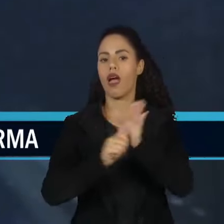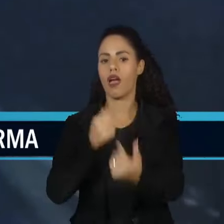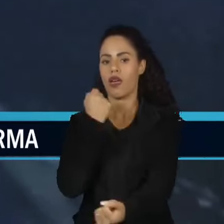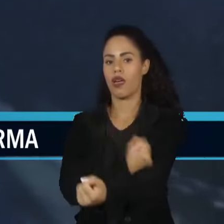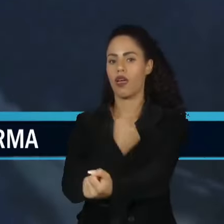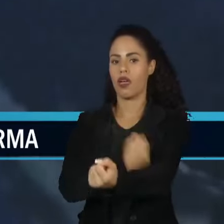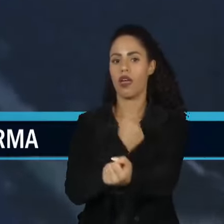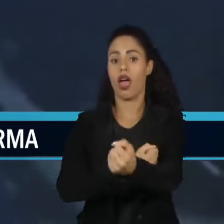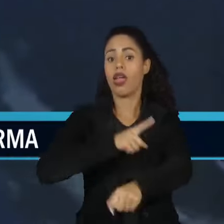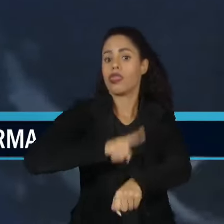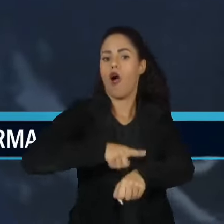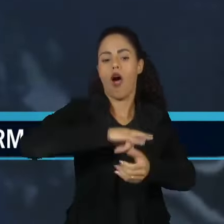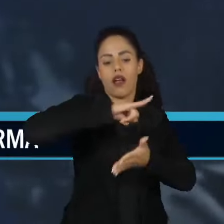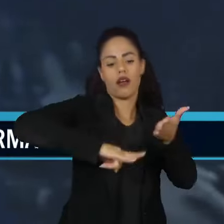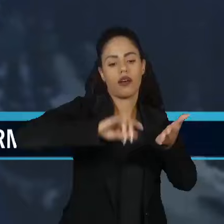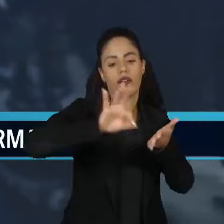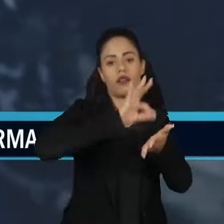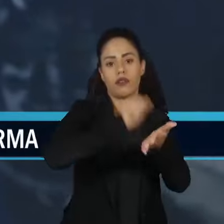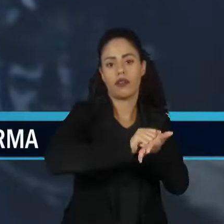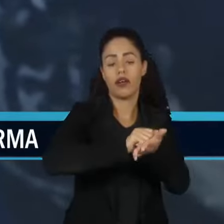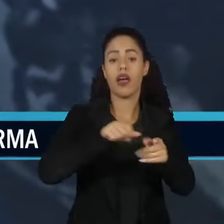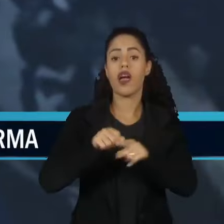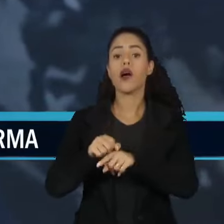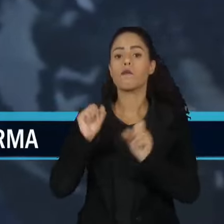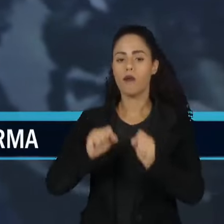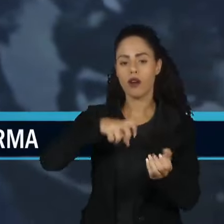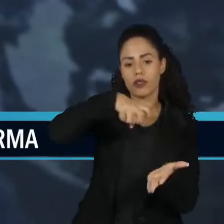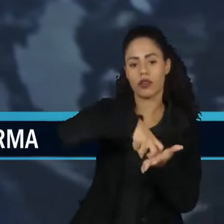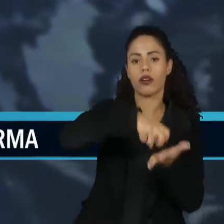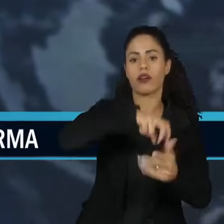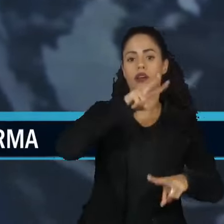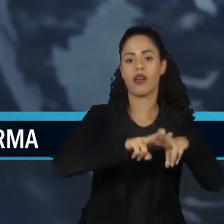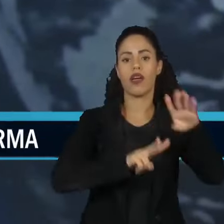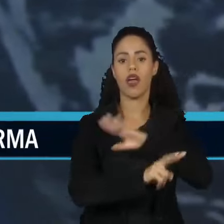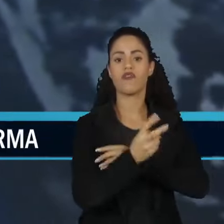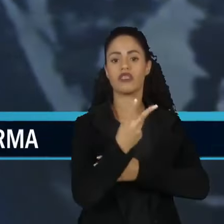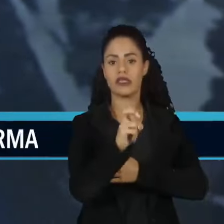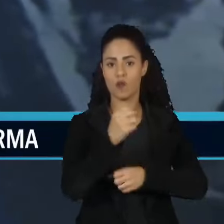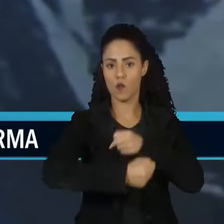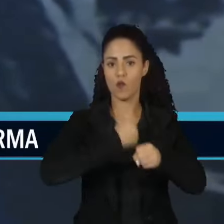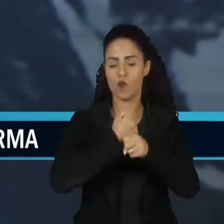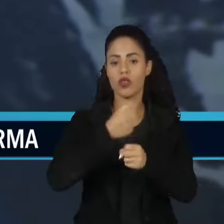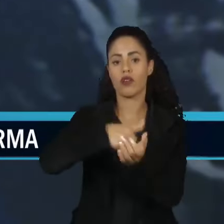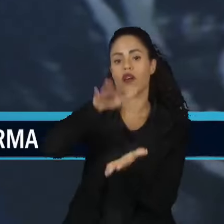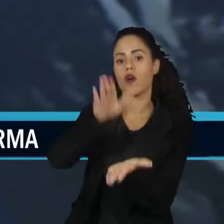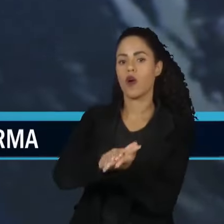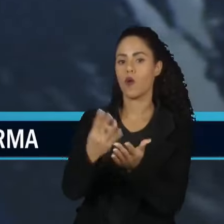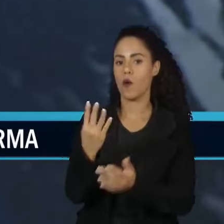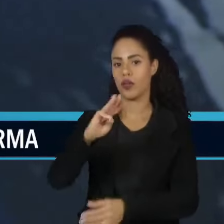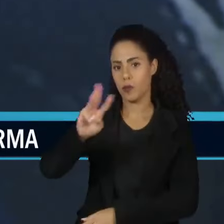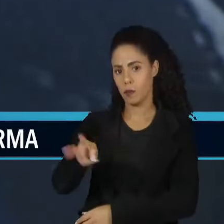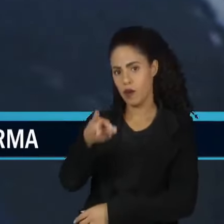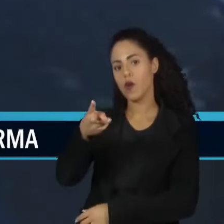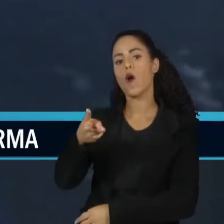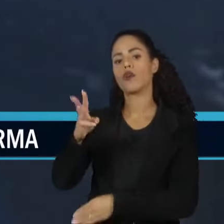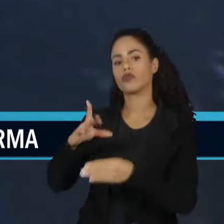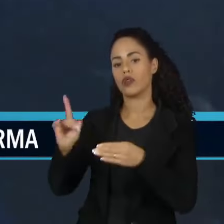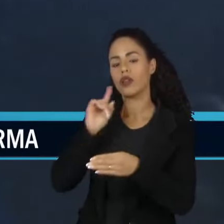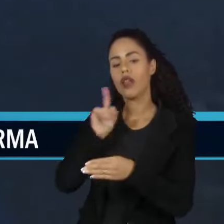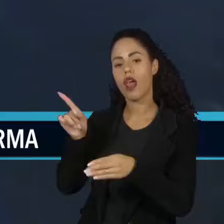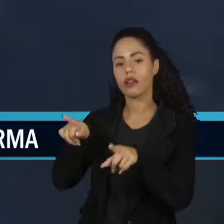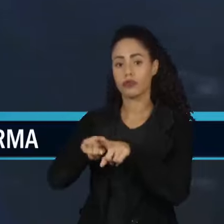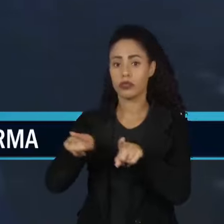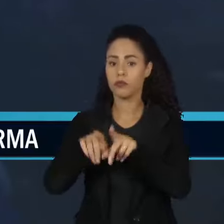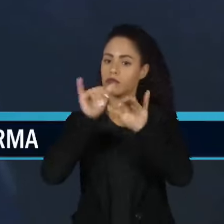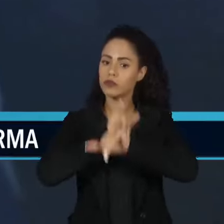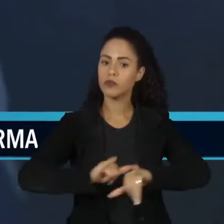formulário. A sentença pode chegar a 25 anos de prisão e multa equivalente a 4 milhões de reais. Ele irá recorrer. Em